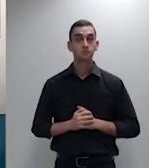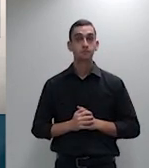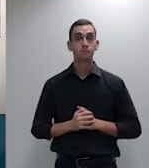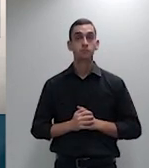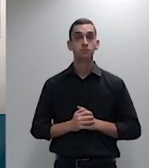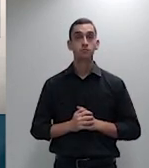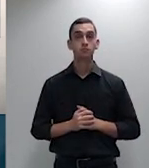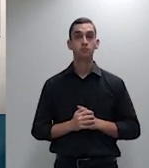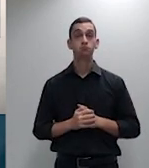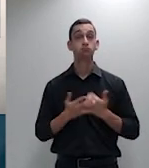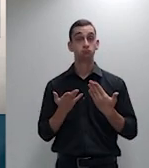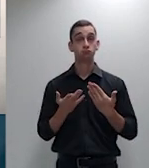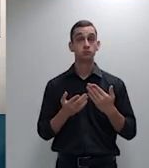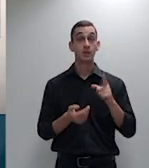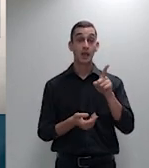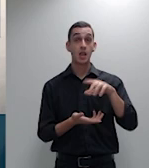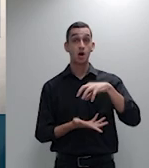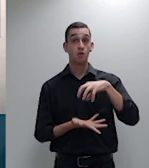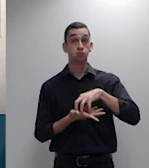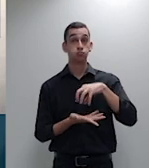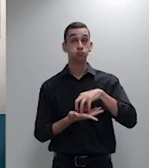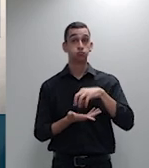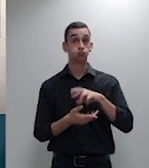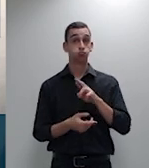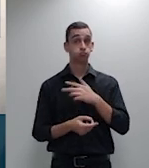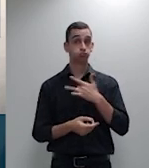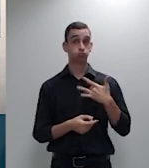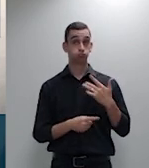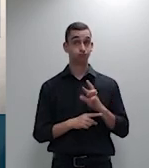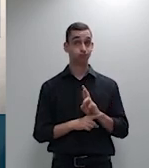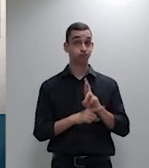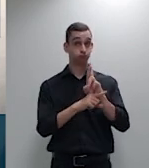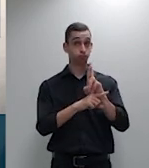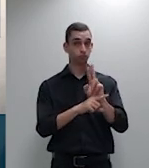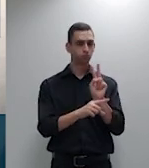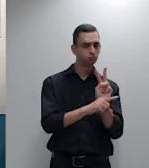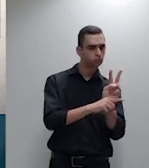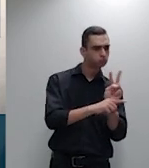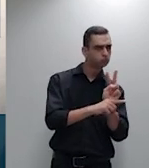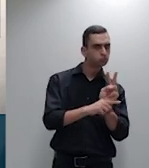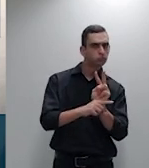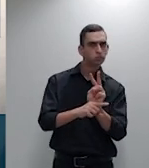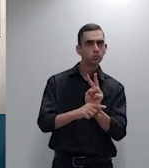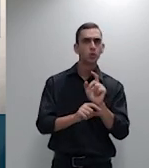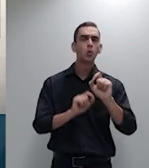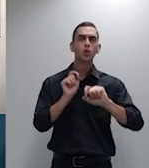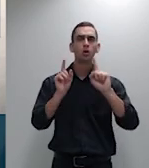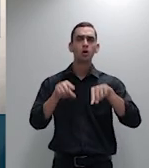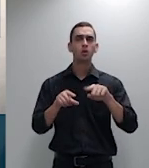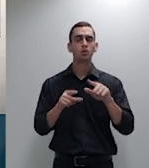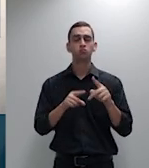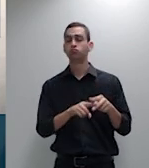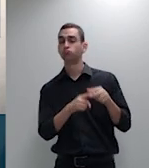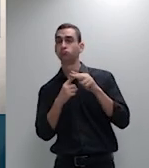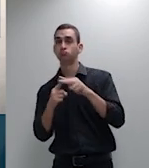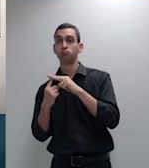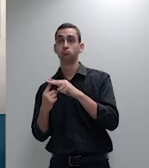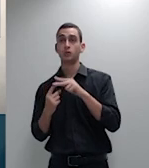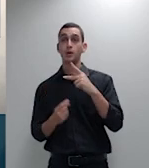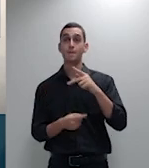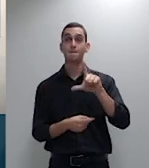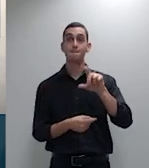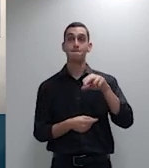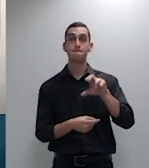é suficiente para mitigar o risco de que os reajustes dos planos de saúde coletivo onerem